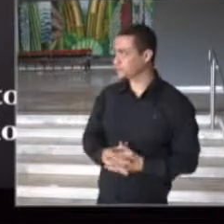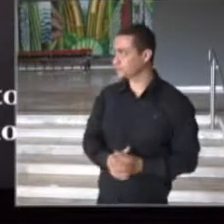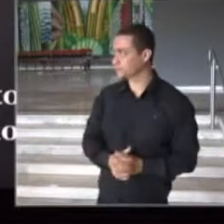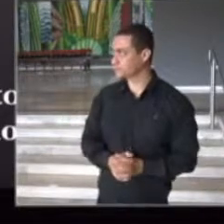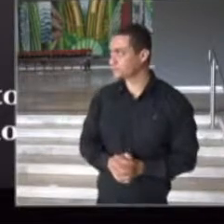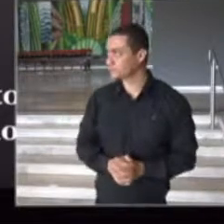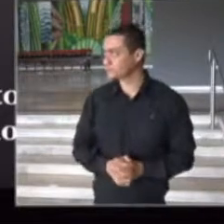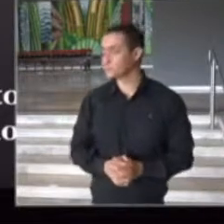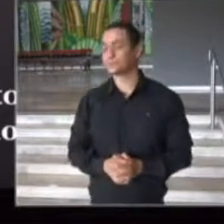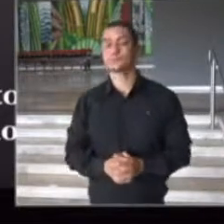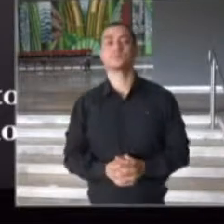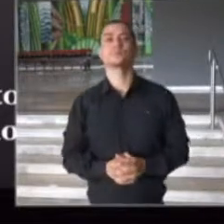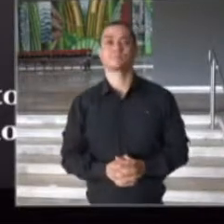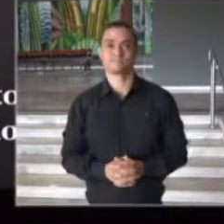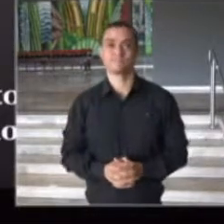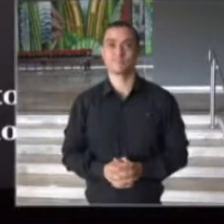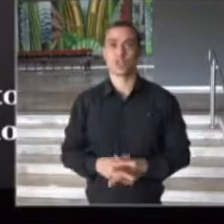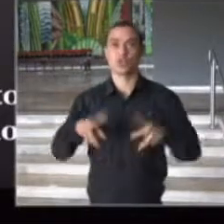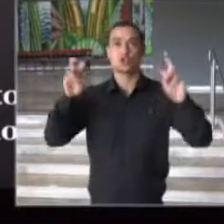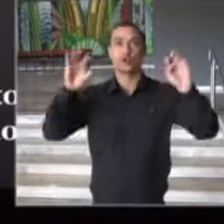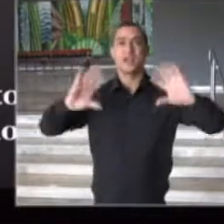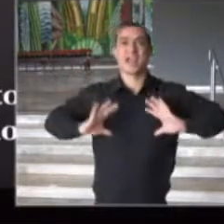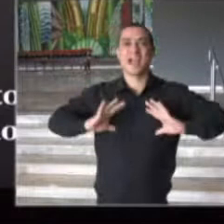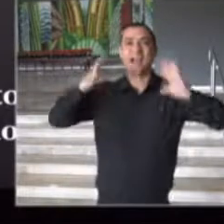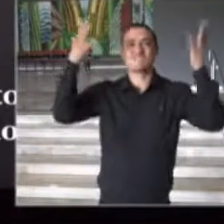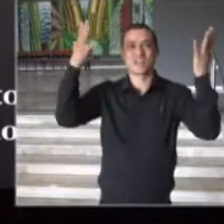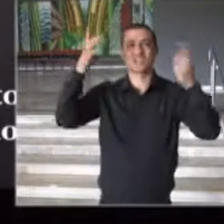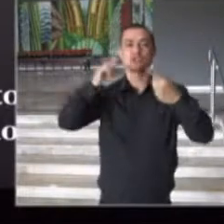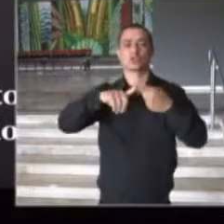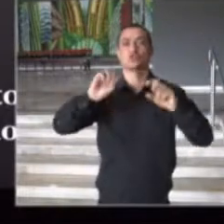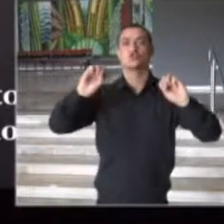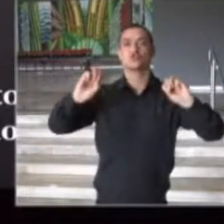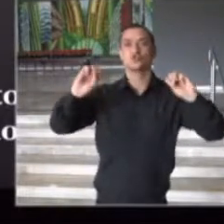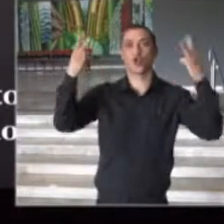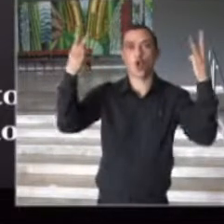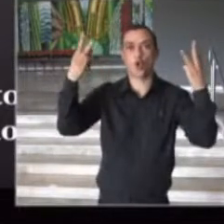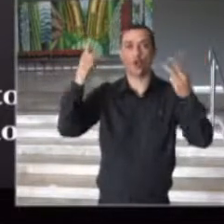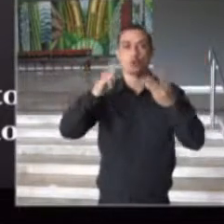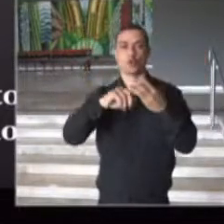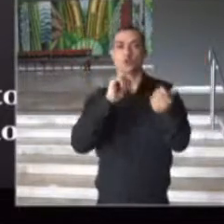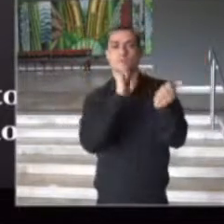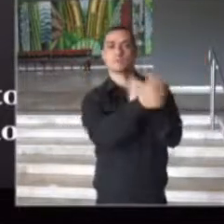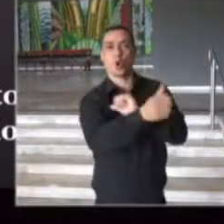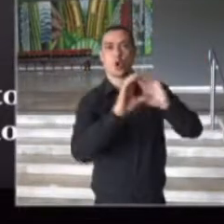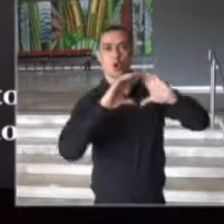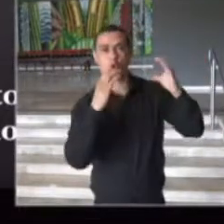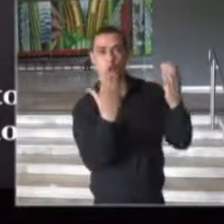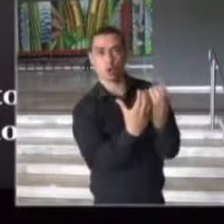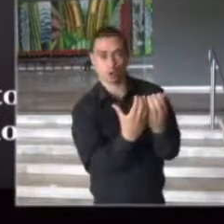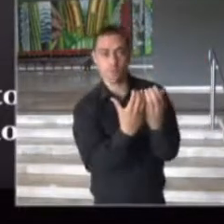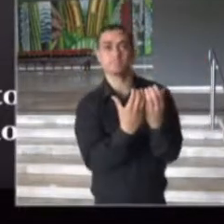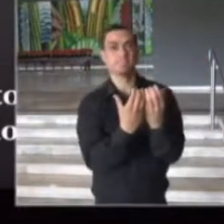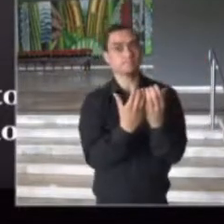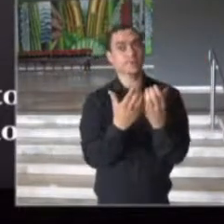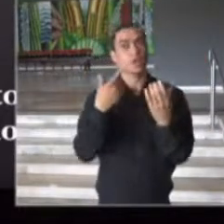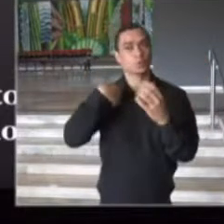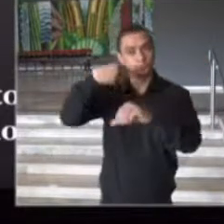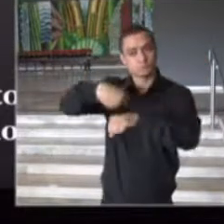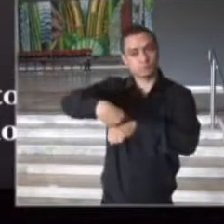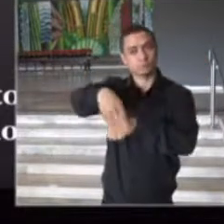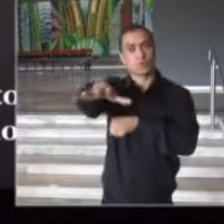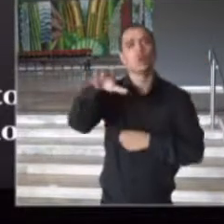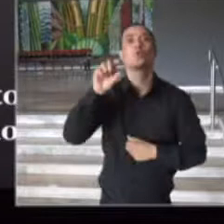Em relação a eventos, shows e atividades esportivas, nós vamos continuar com a recomendação